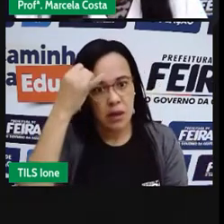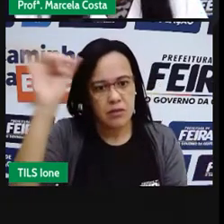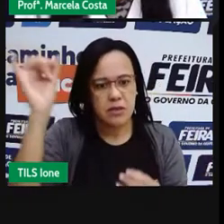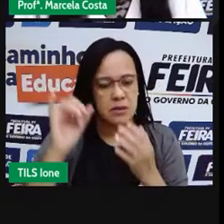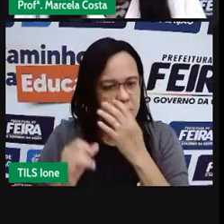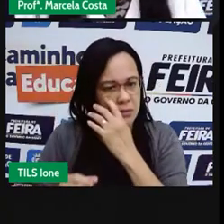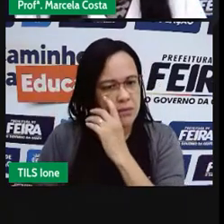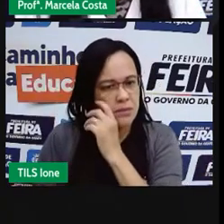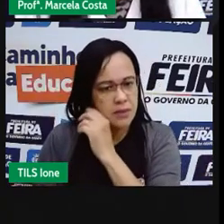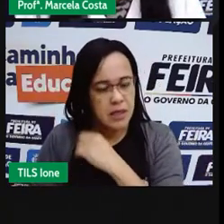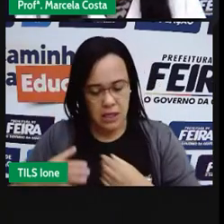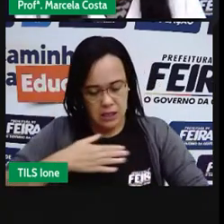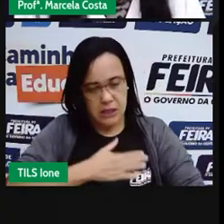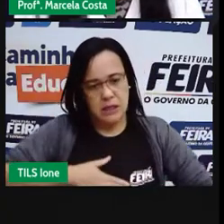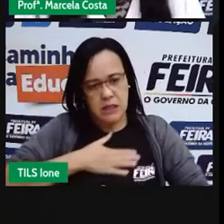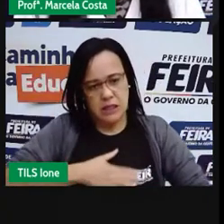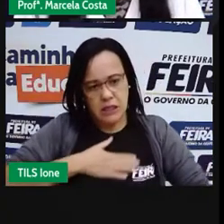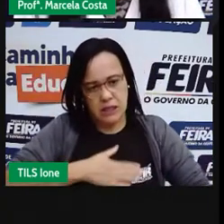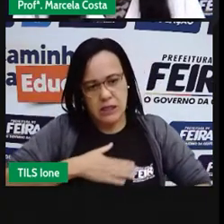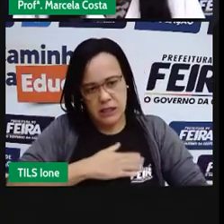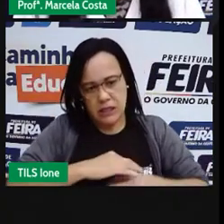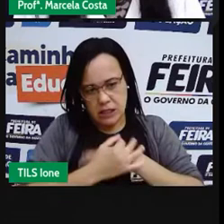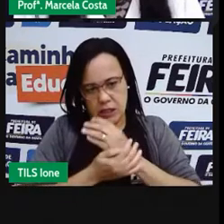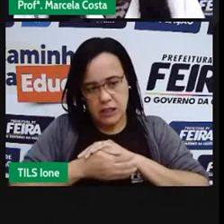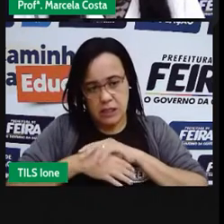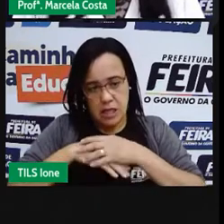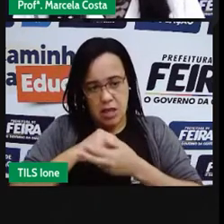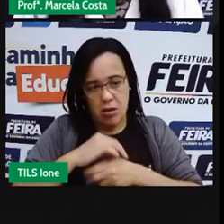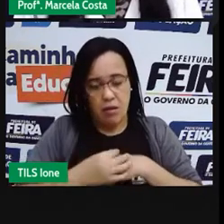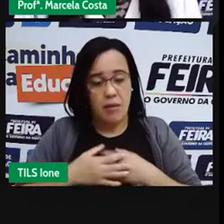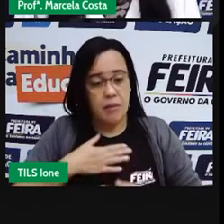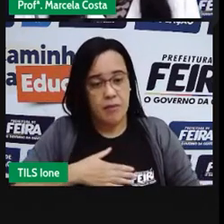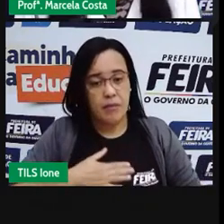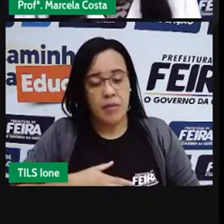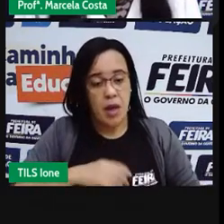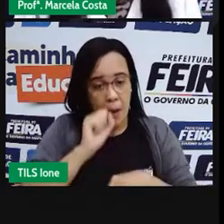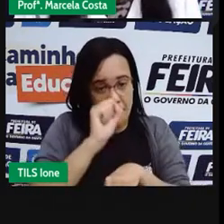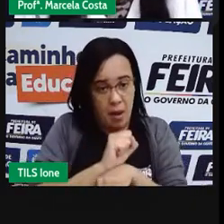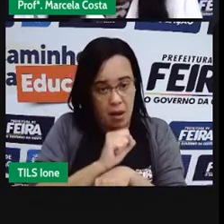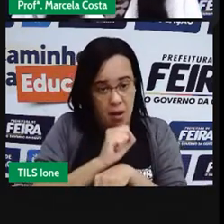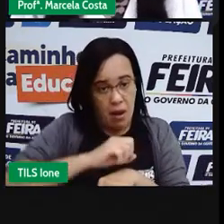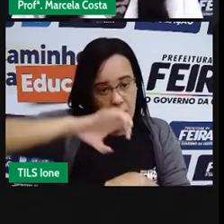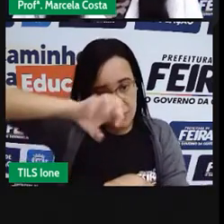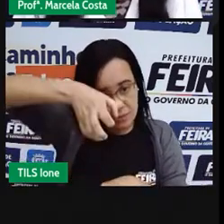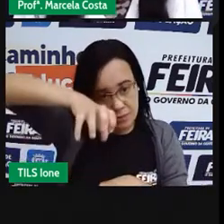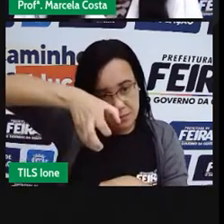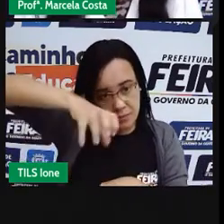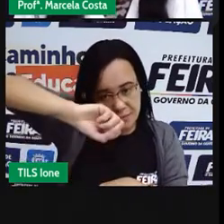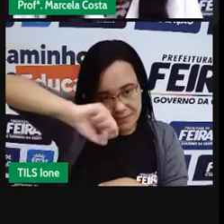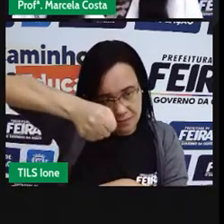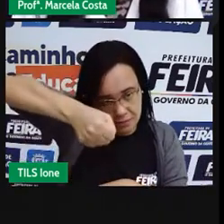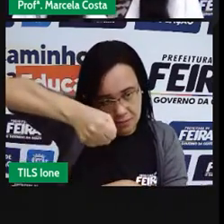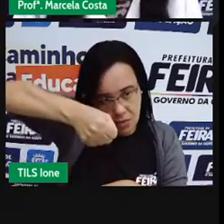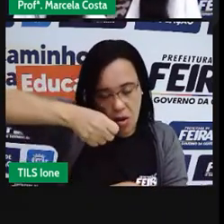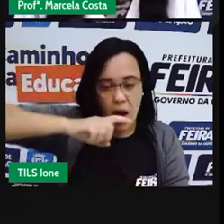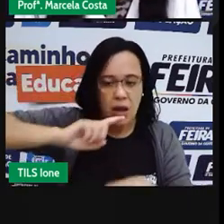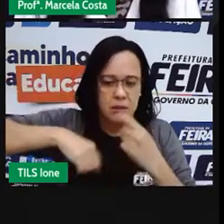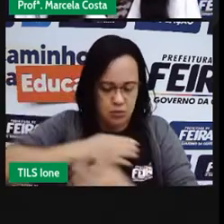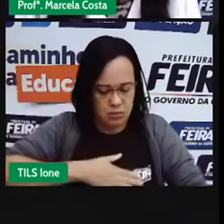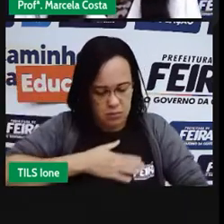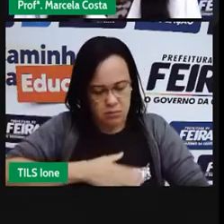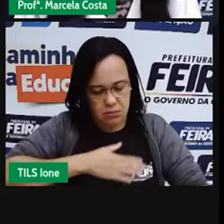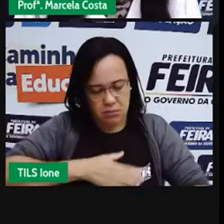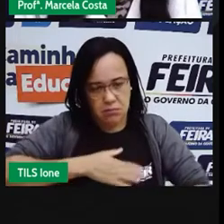fecha ali o registro do chuveiro para que não fique derramando água enquanto